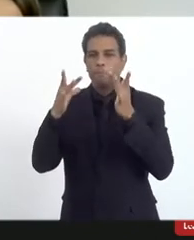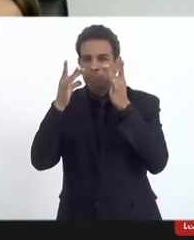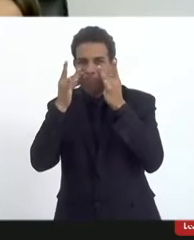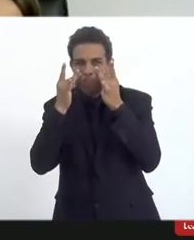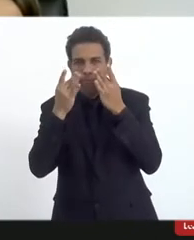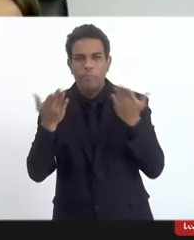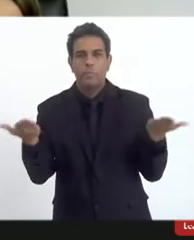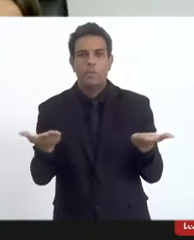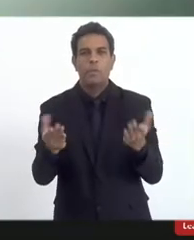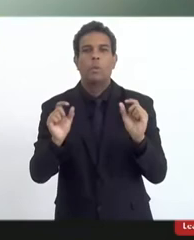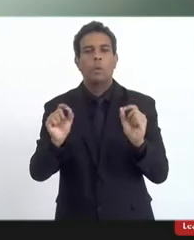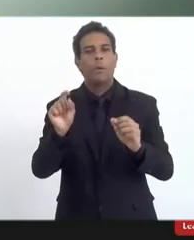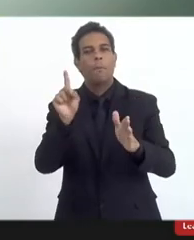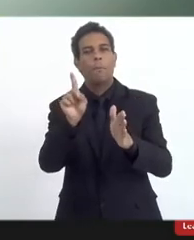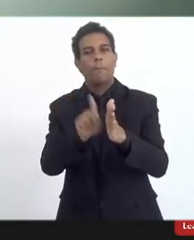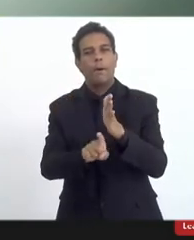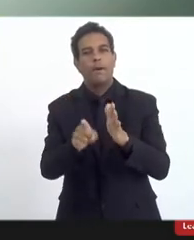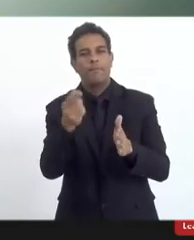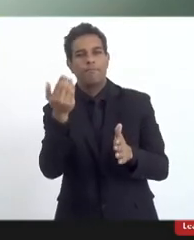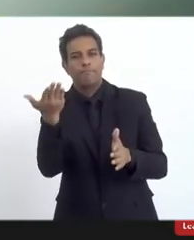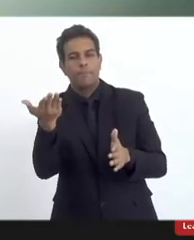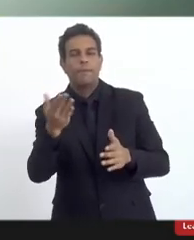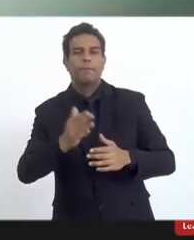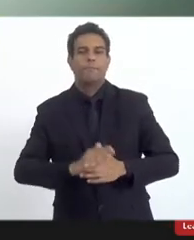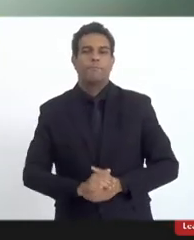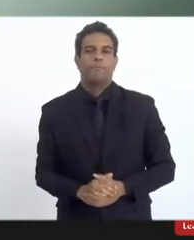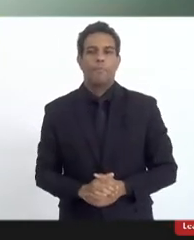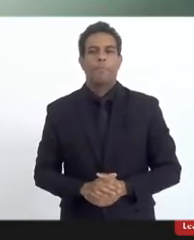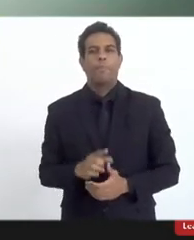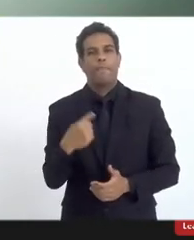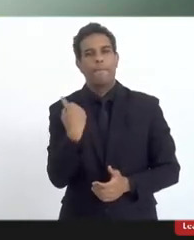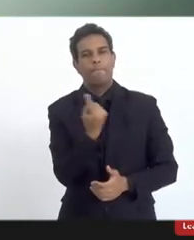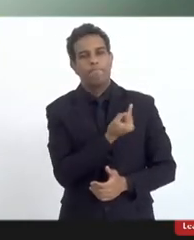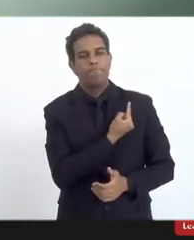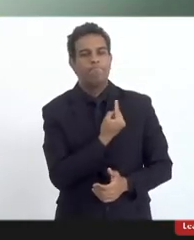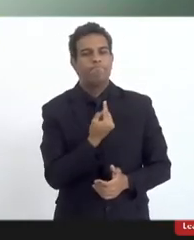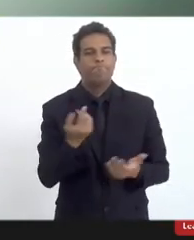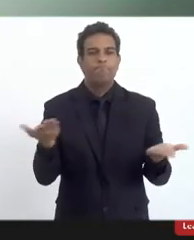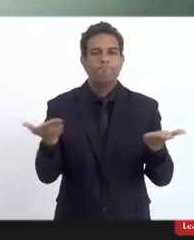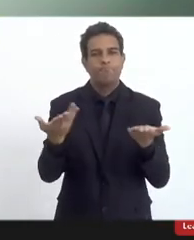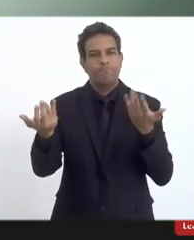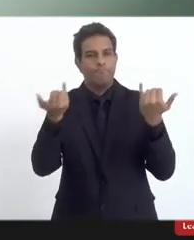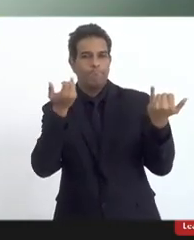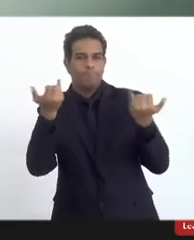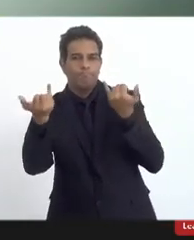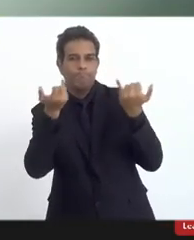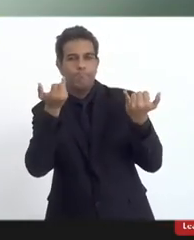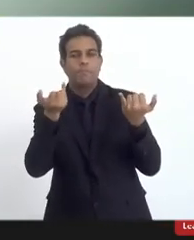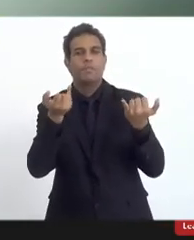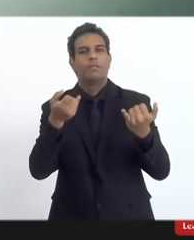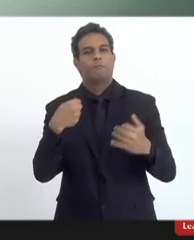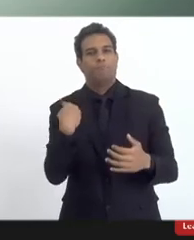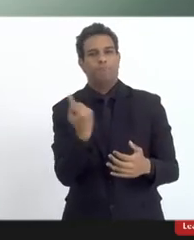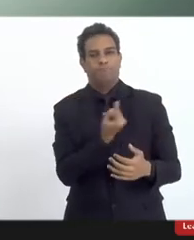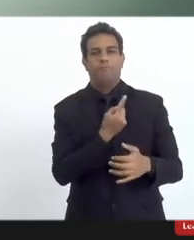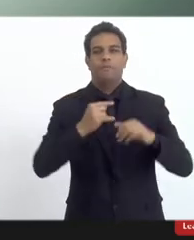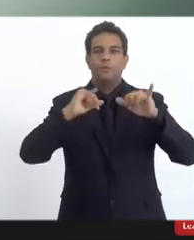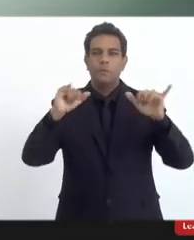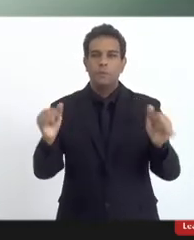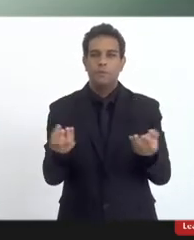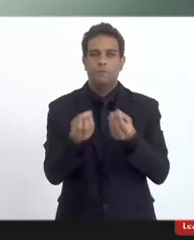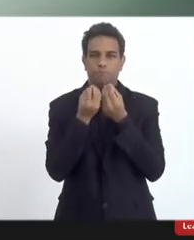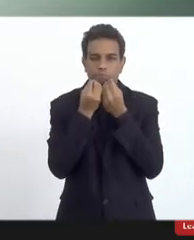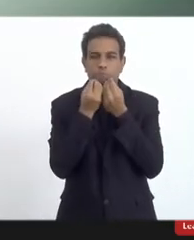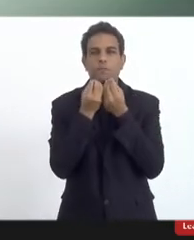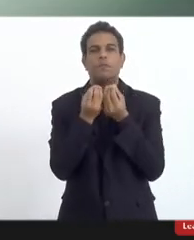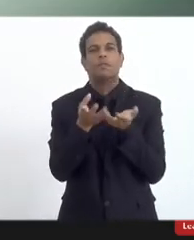mas eu queria deixar uma pergunta para a senhora. Quando a gente ouve os relatos e nós tivemos a oportunidade de